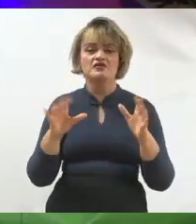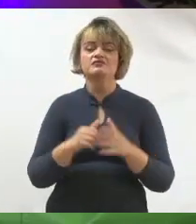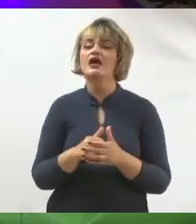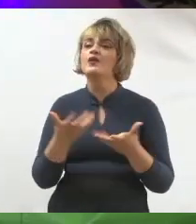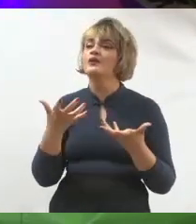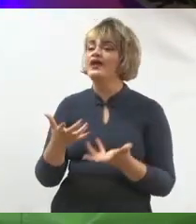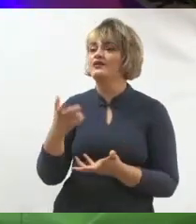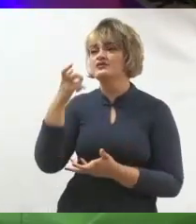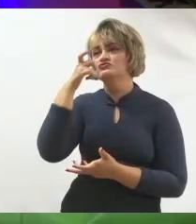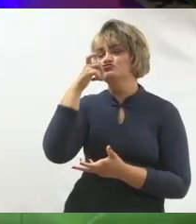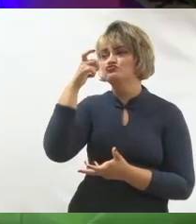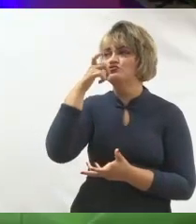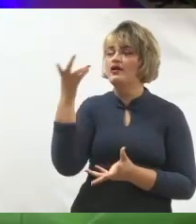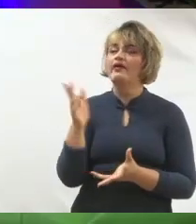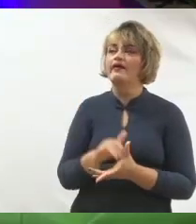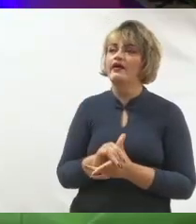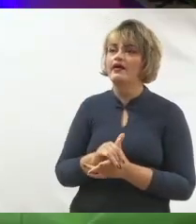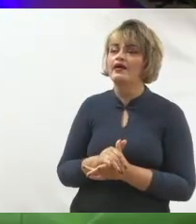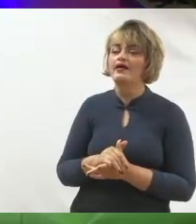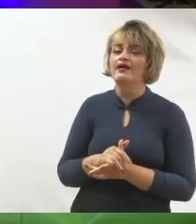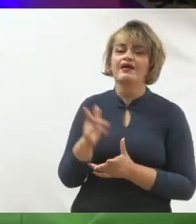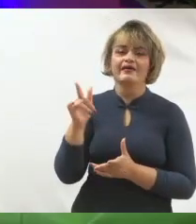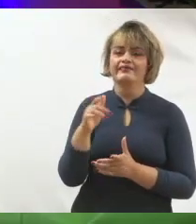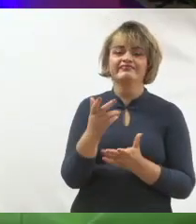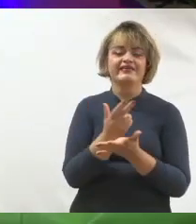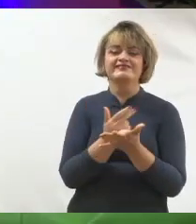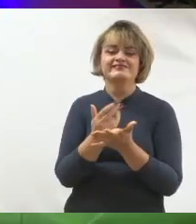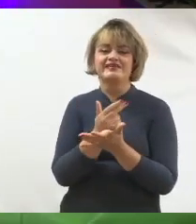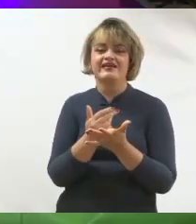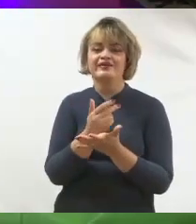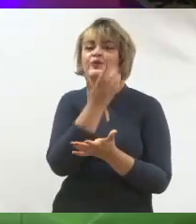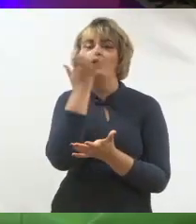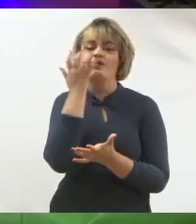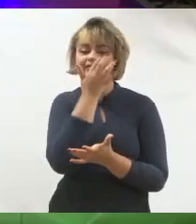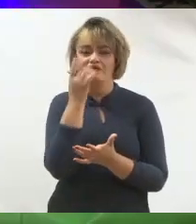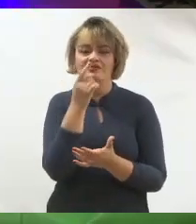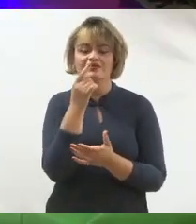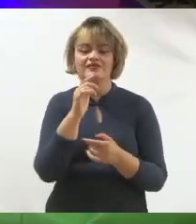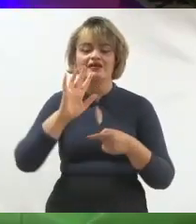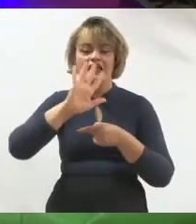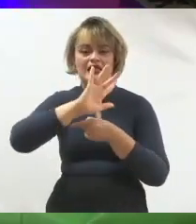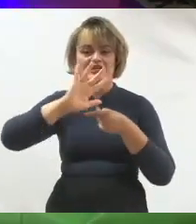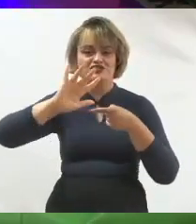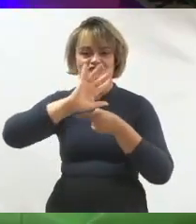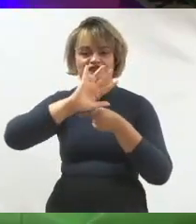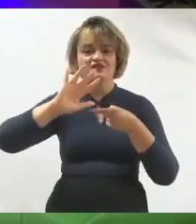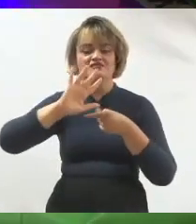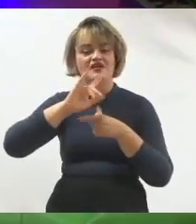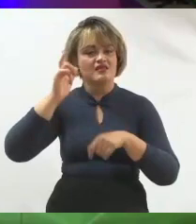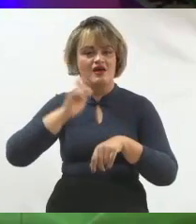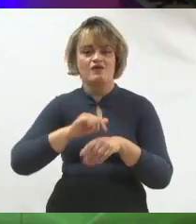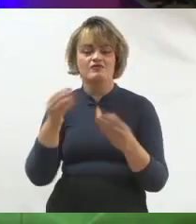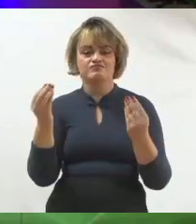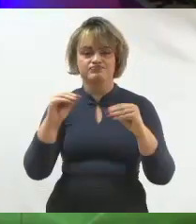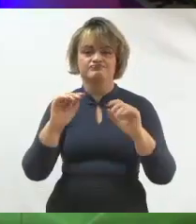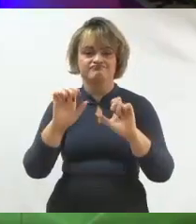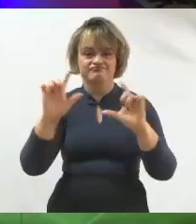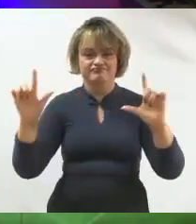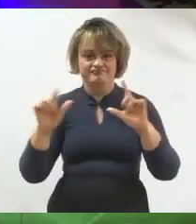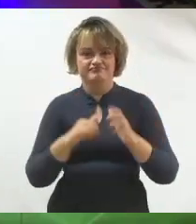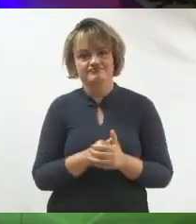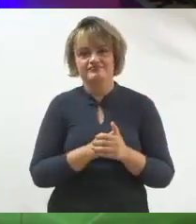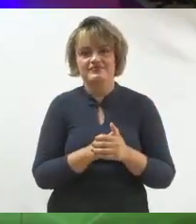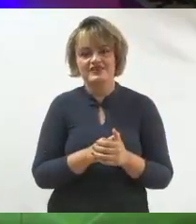quero assistir Moranguinho no Netflix. Então, eu consigo colocar lá na hora. Ou seja, a gente